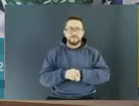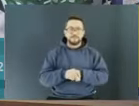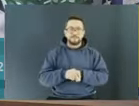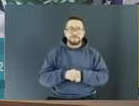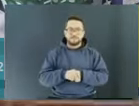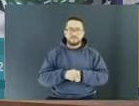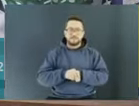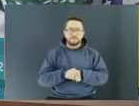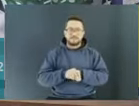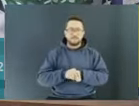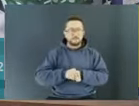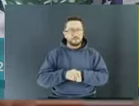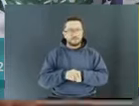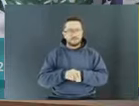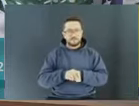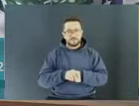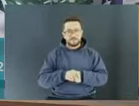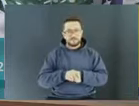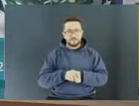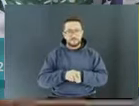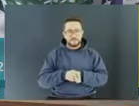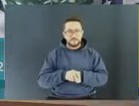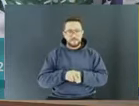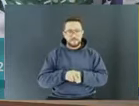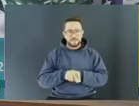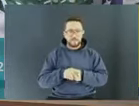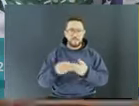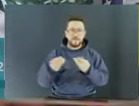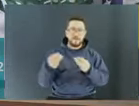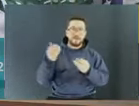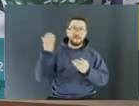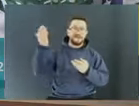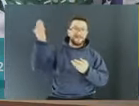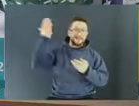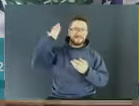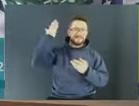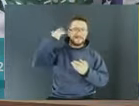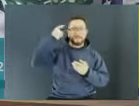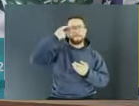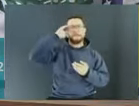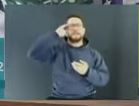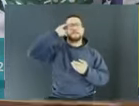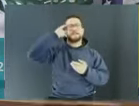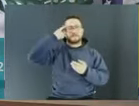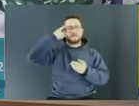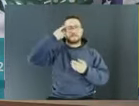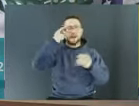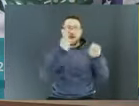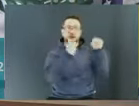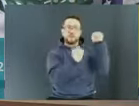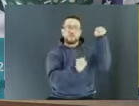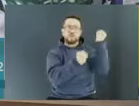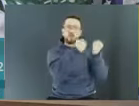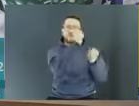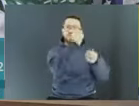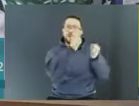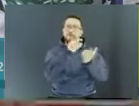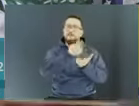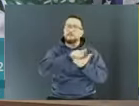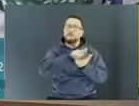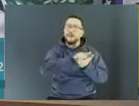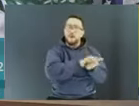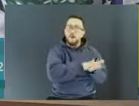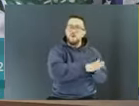Há um bom tempo atrás, quando se pensava numa indústria gráfica, as gráficas eram barulhentas e tudo mais e,